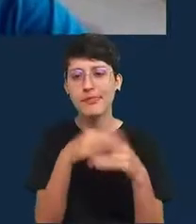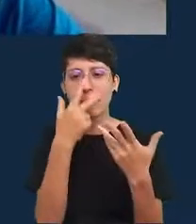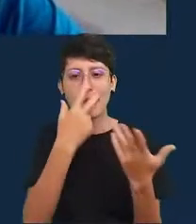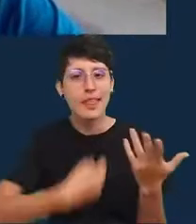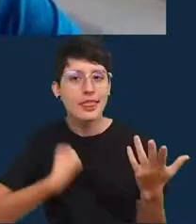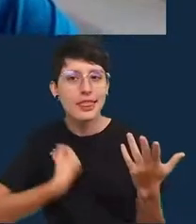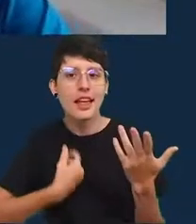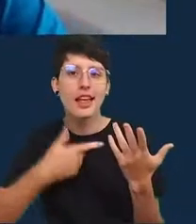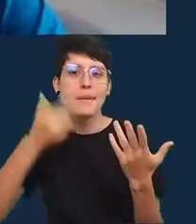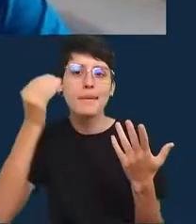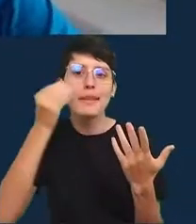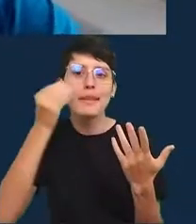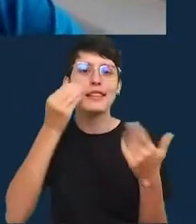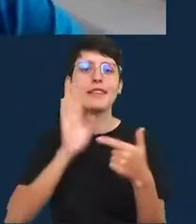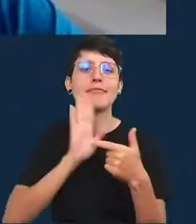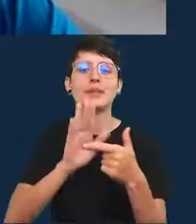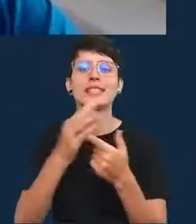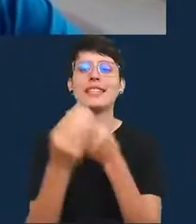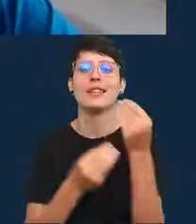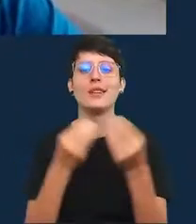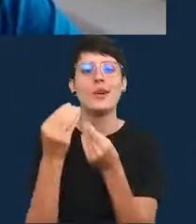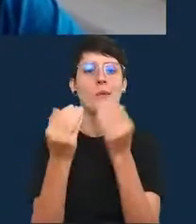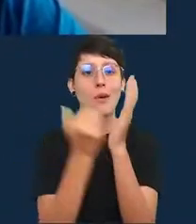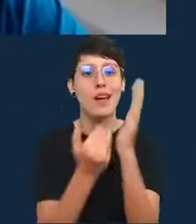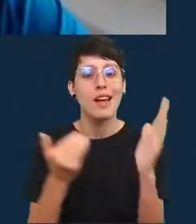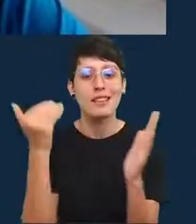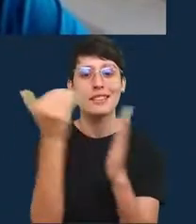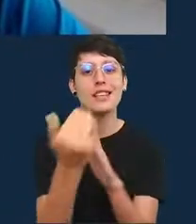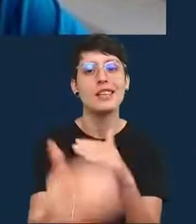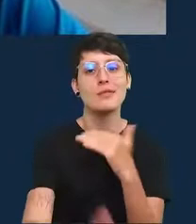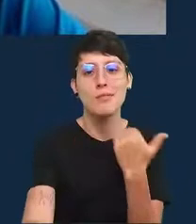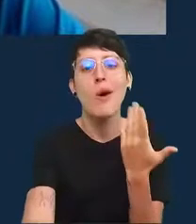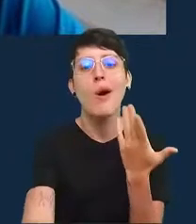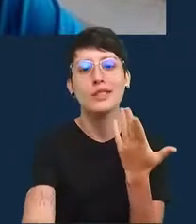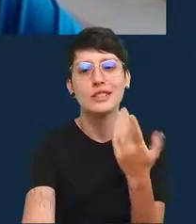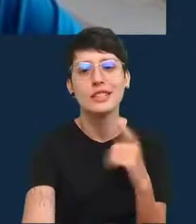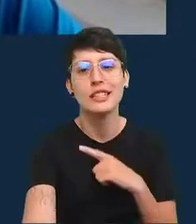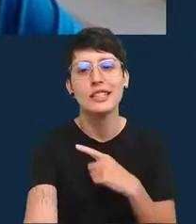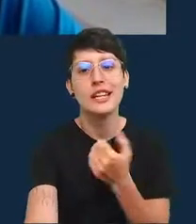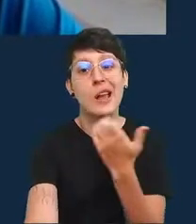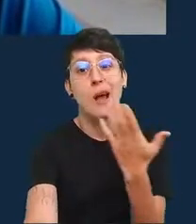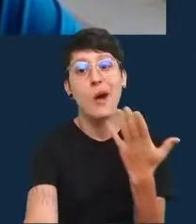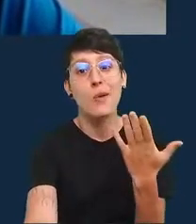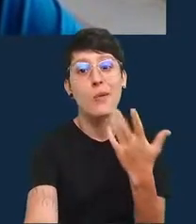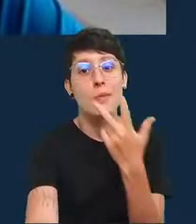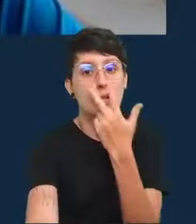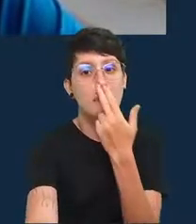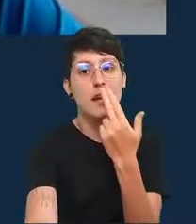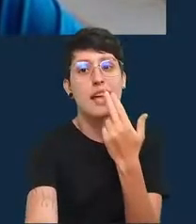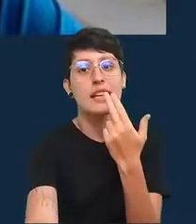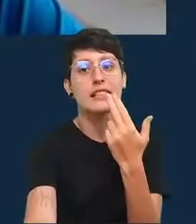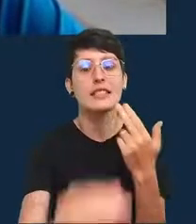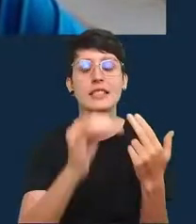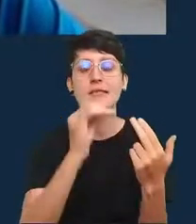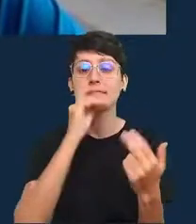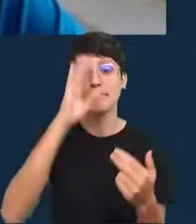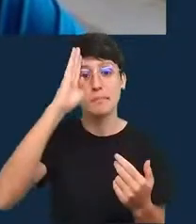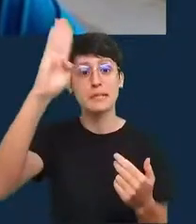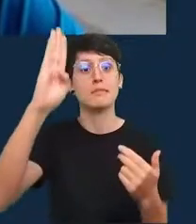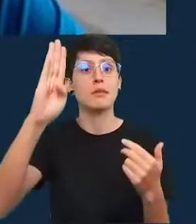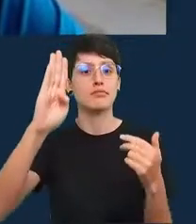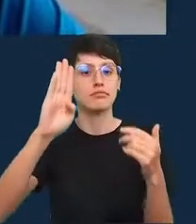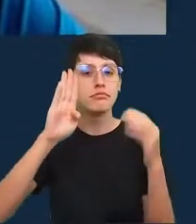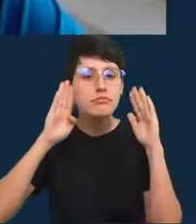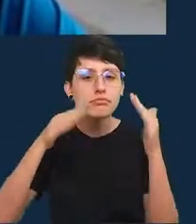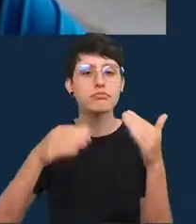exemplo para tentar estimar esse excesso de mortes há duas coisas que são especialmente úteis sobre o gradient trees